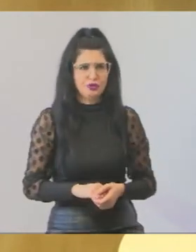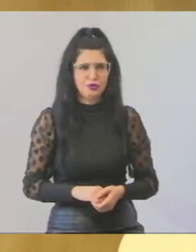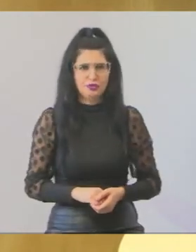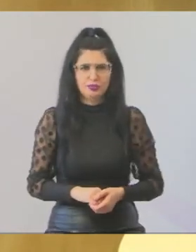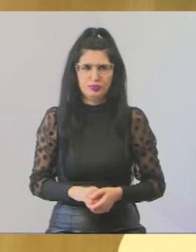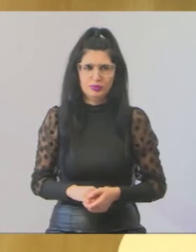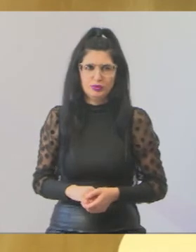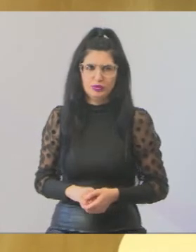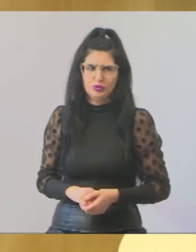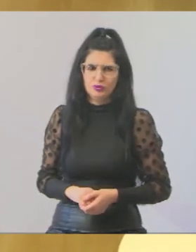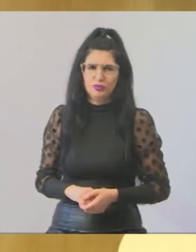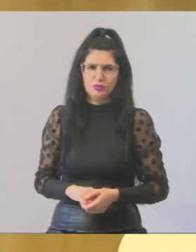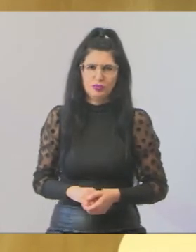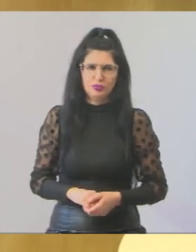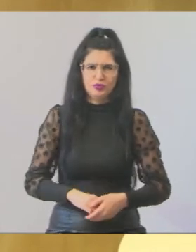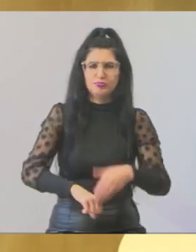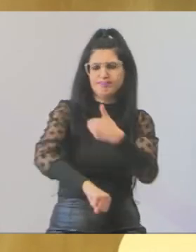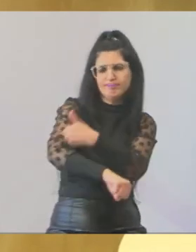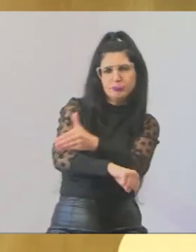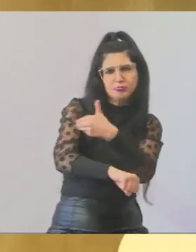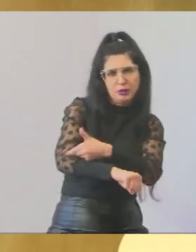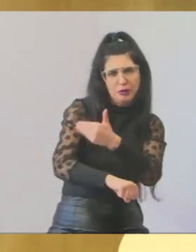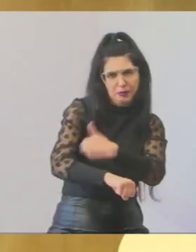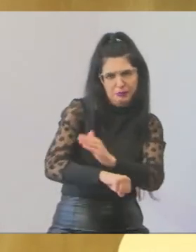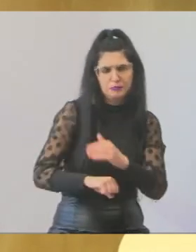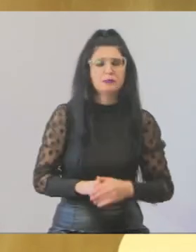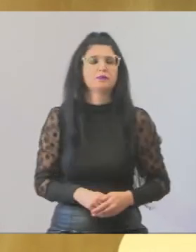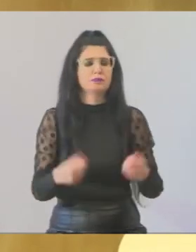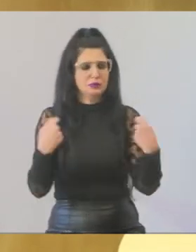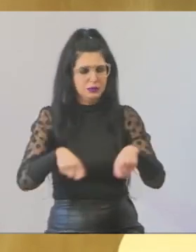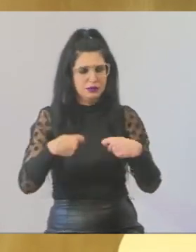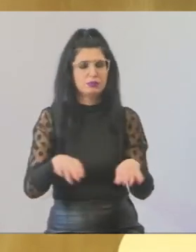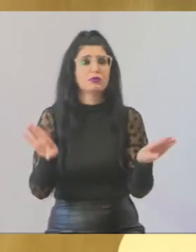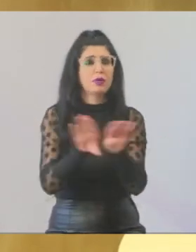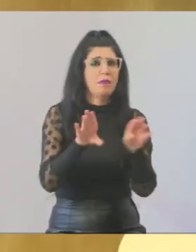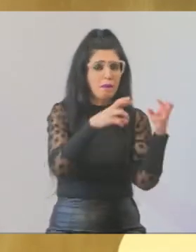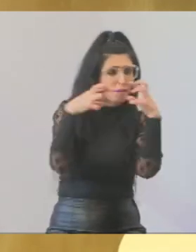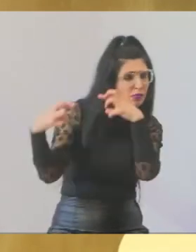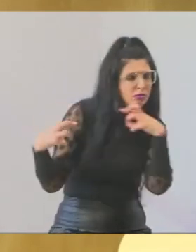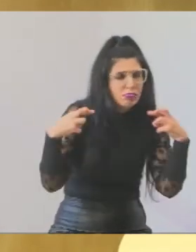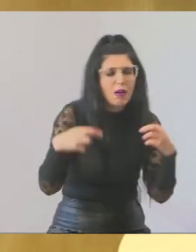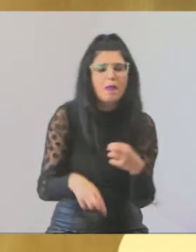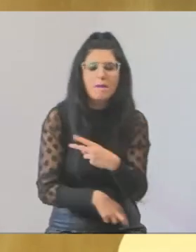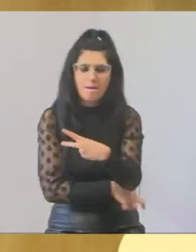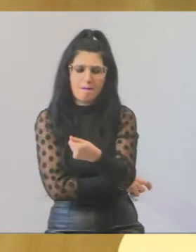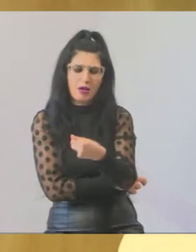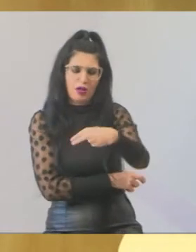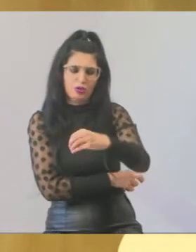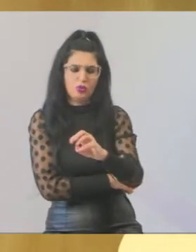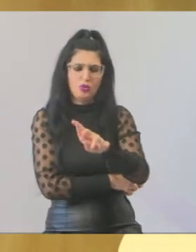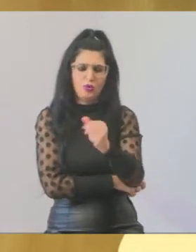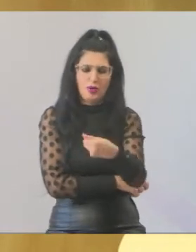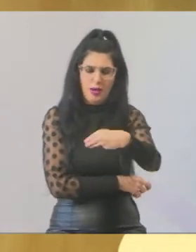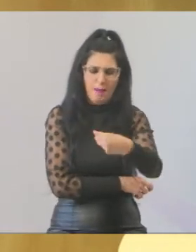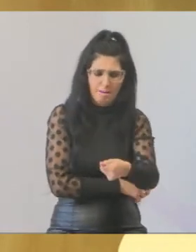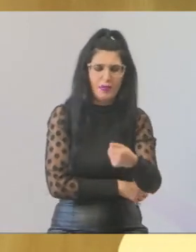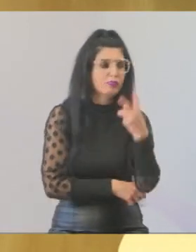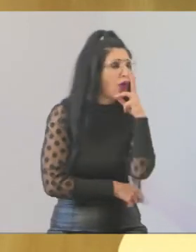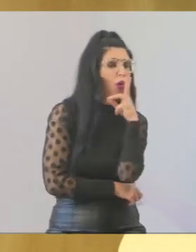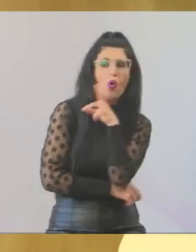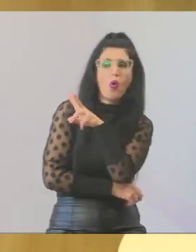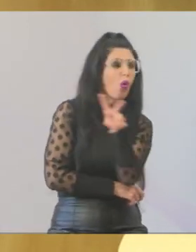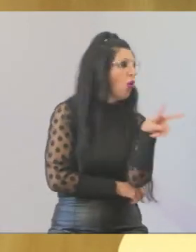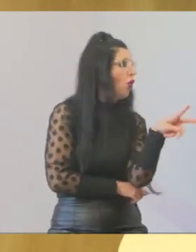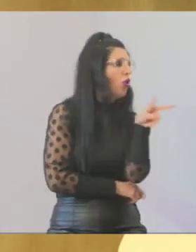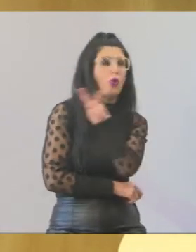estive mais uma vez fiscalizando a obra de lazer lá do Panorama, que eu quero toda semana estar lá, fiscalizando, acompanhando de perto,